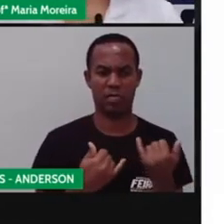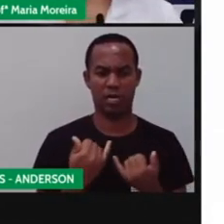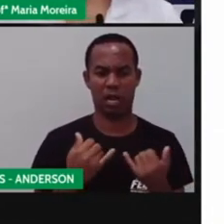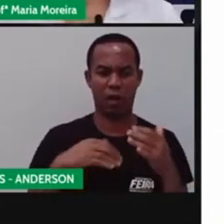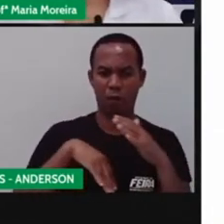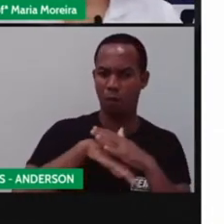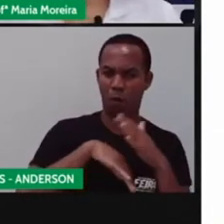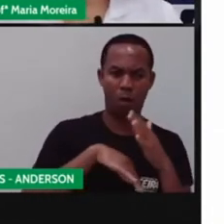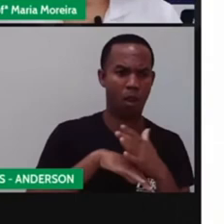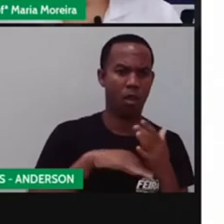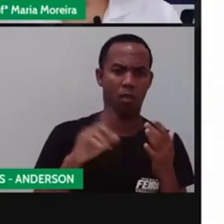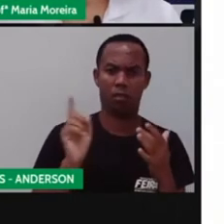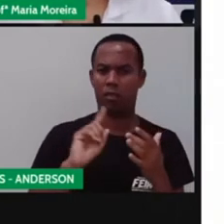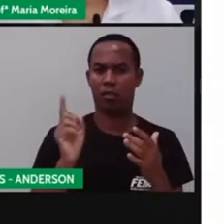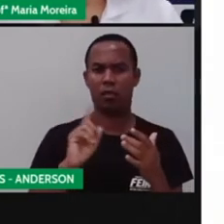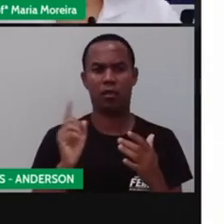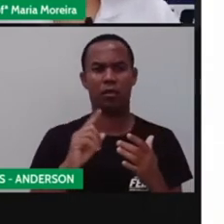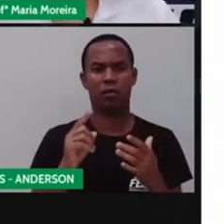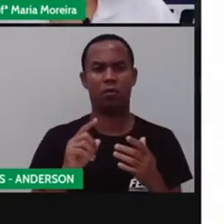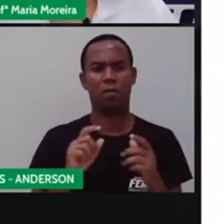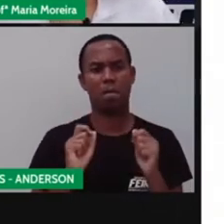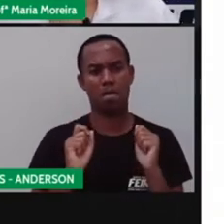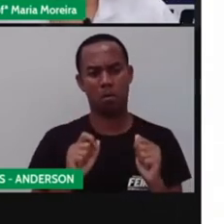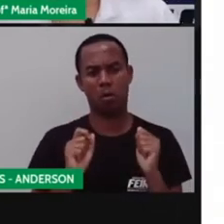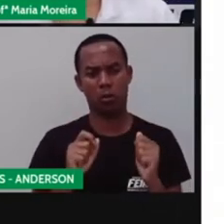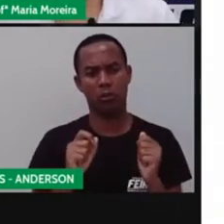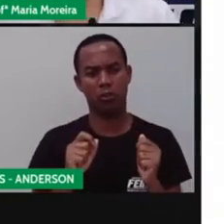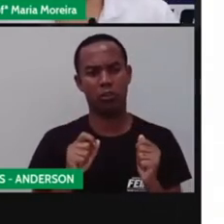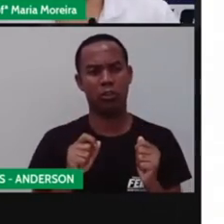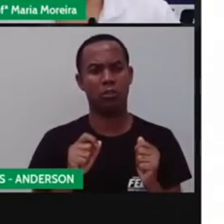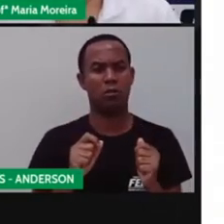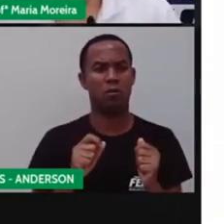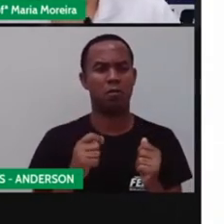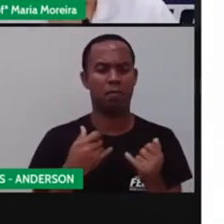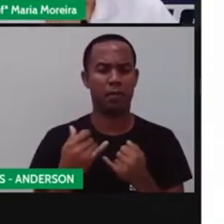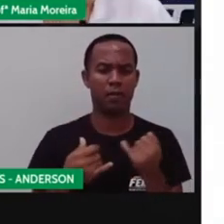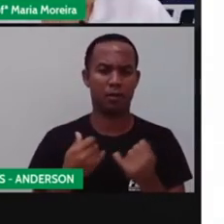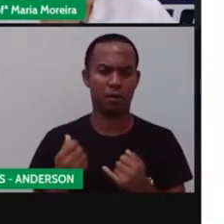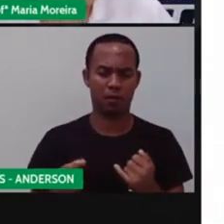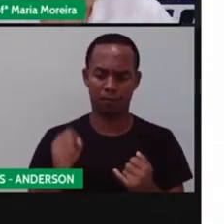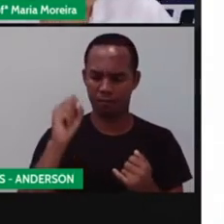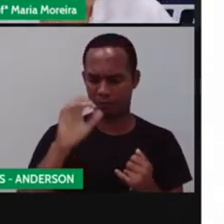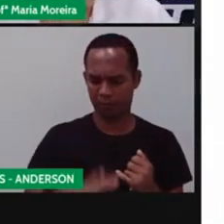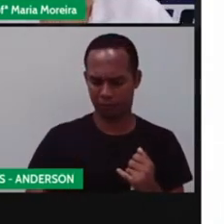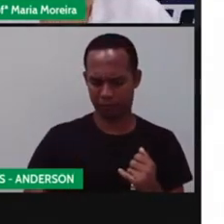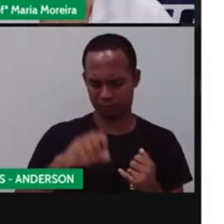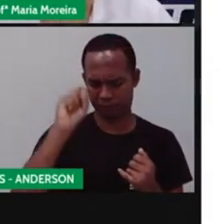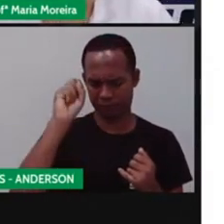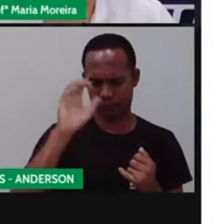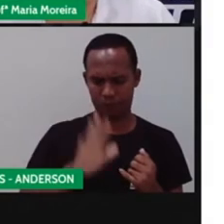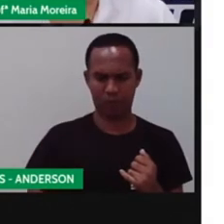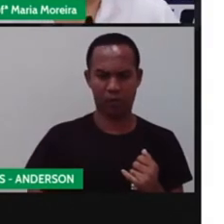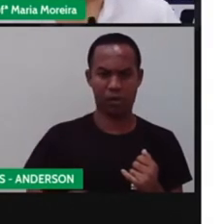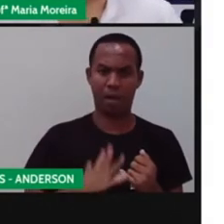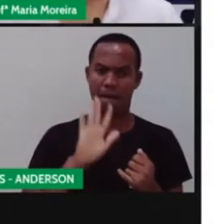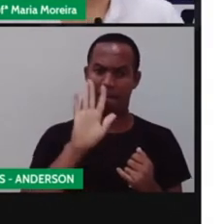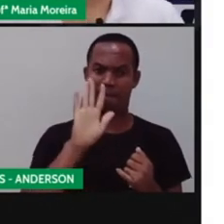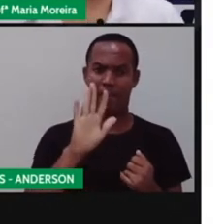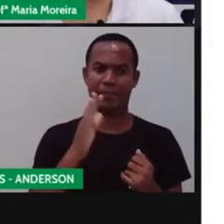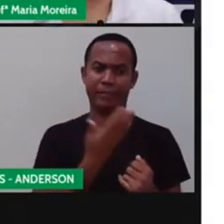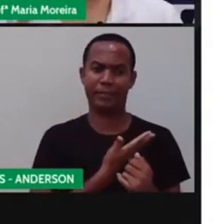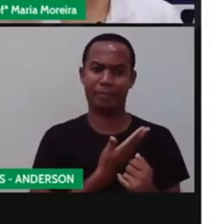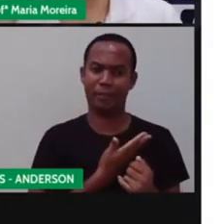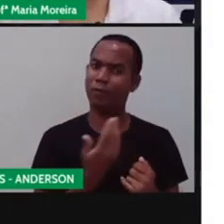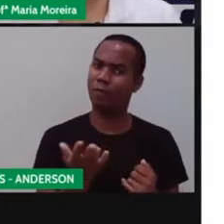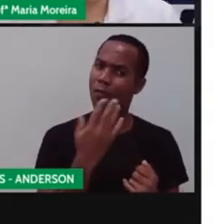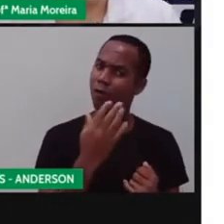sozinha. Não é isso? Eu posso brincar de ioiô sozinha. Mas seria mais interessante brincar com uma outra pessoa. Então, vem